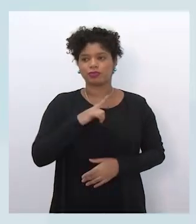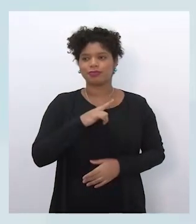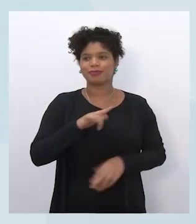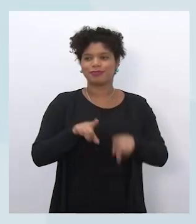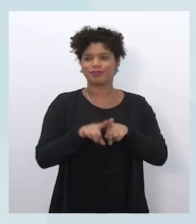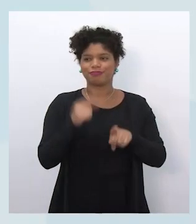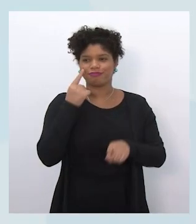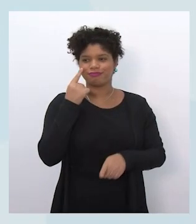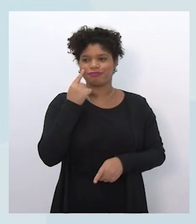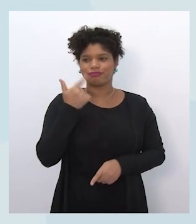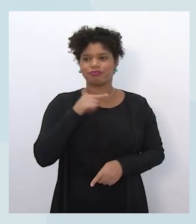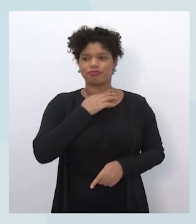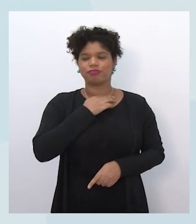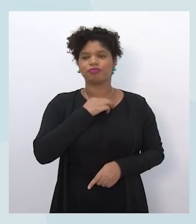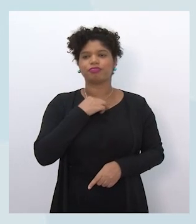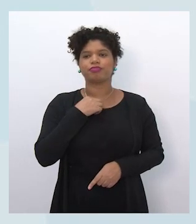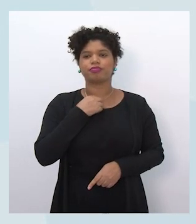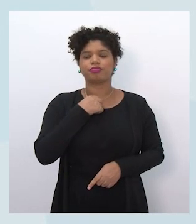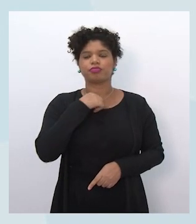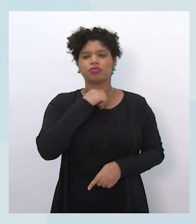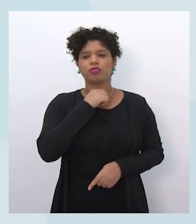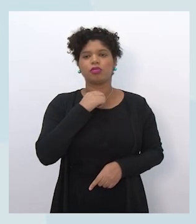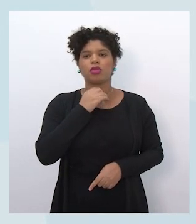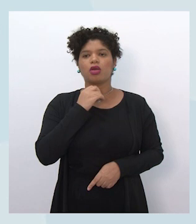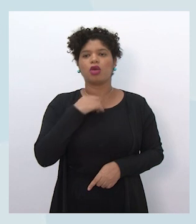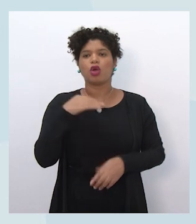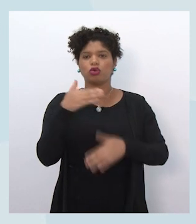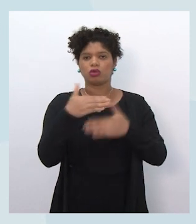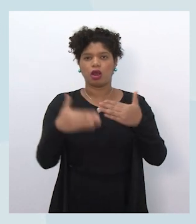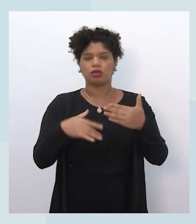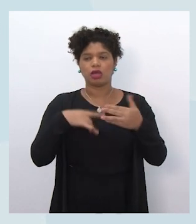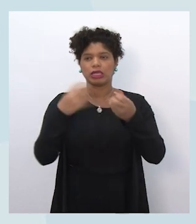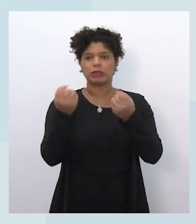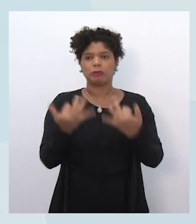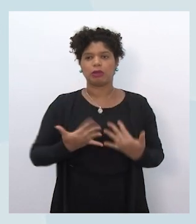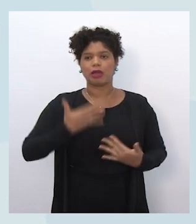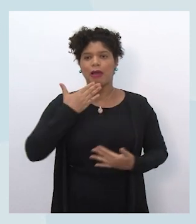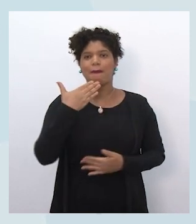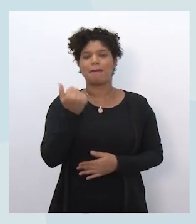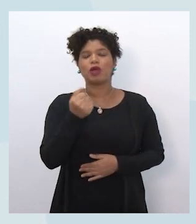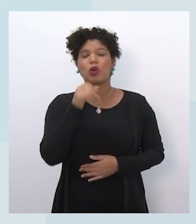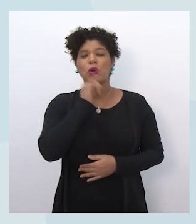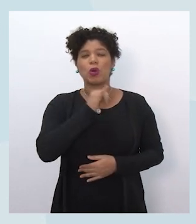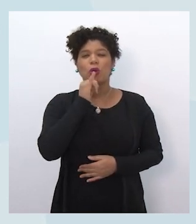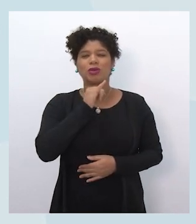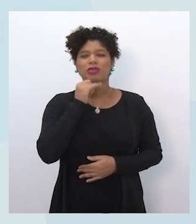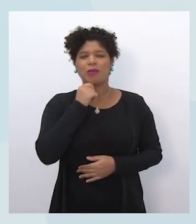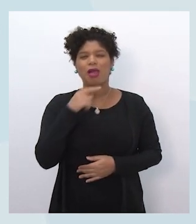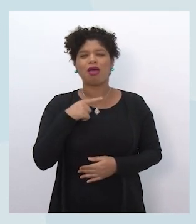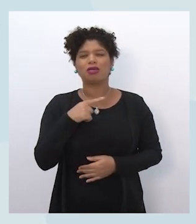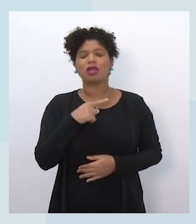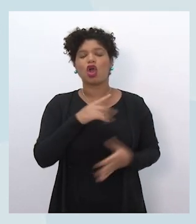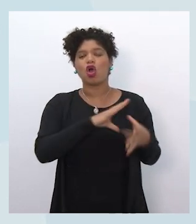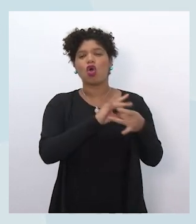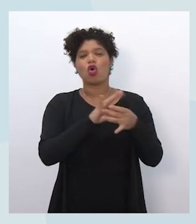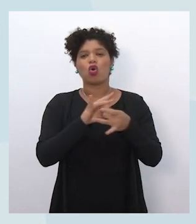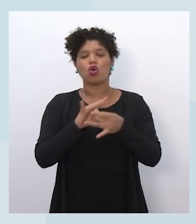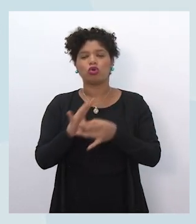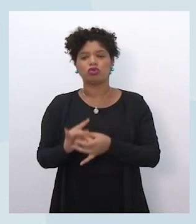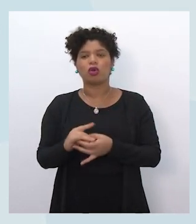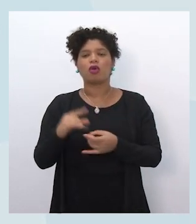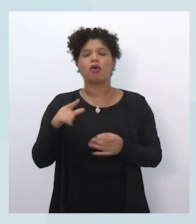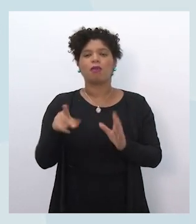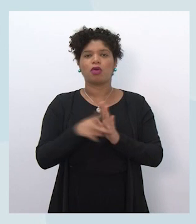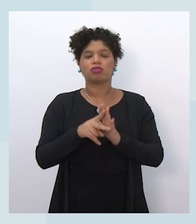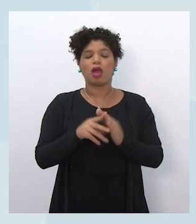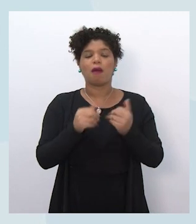Aqui, nesse slide, vocês vão conseguir ver um pouco melhor um exemplo de como esse conteúdo, esse sequenciamento de apoio à aprendizagem